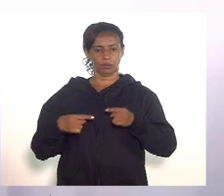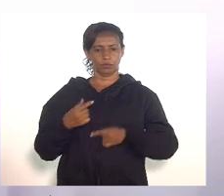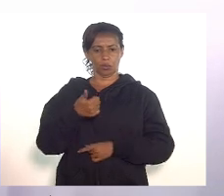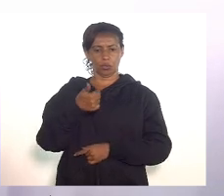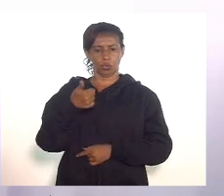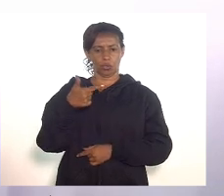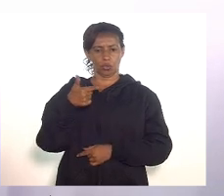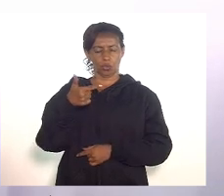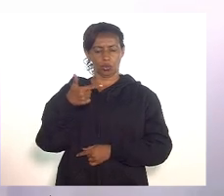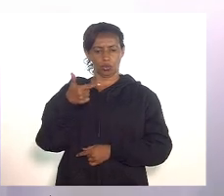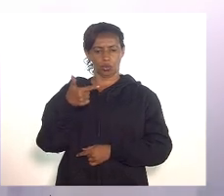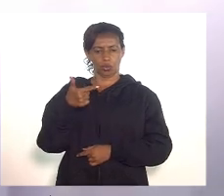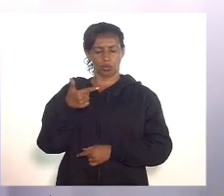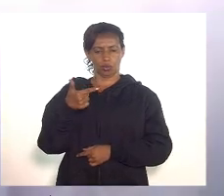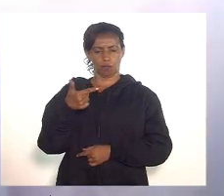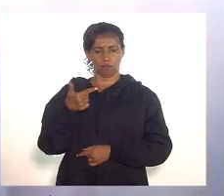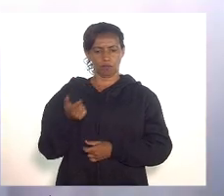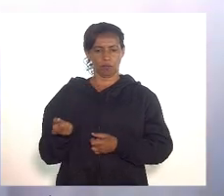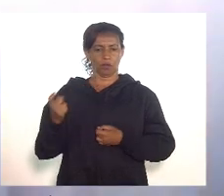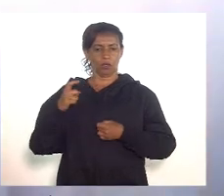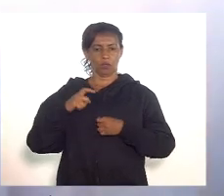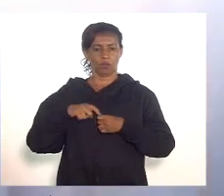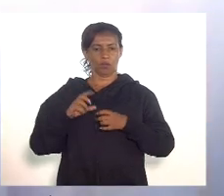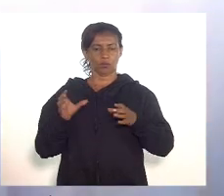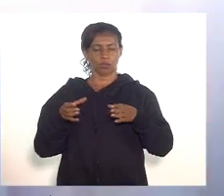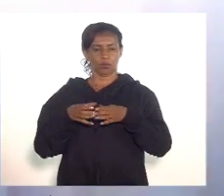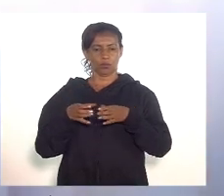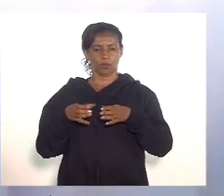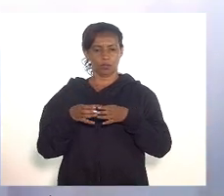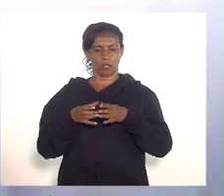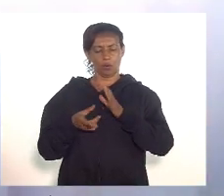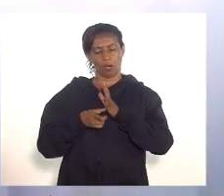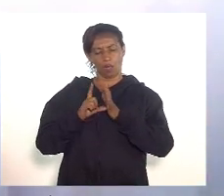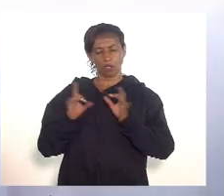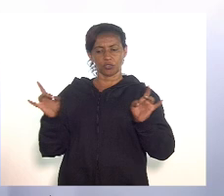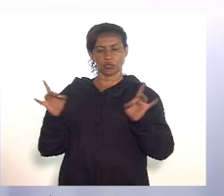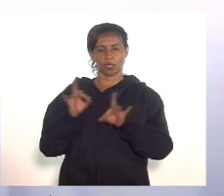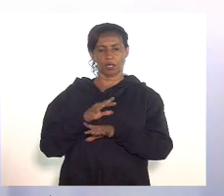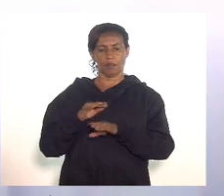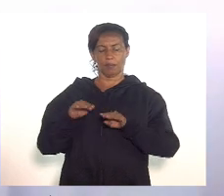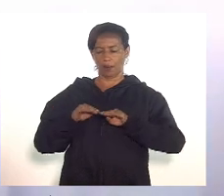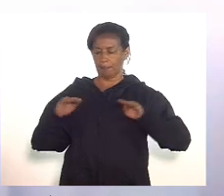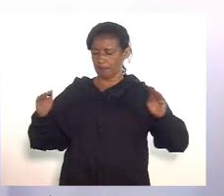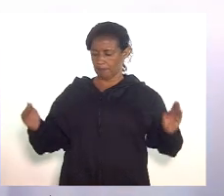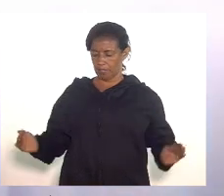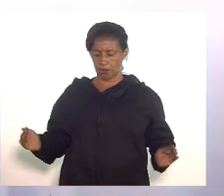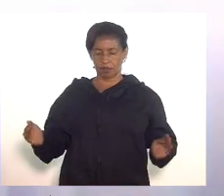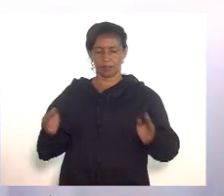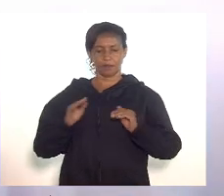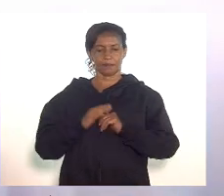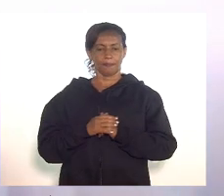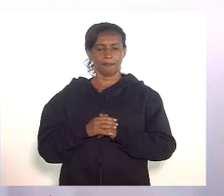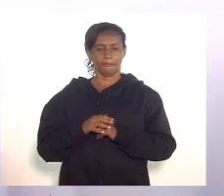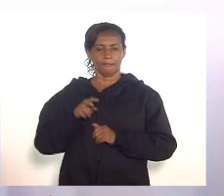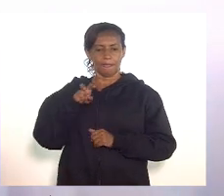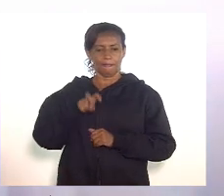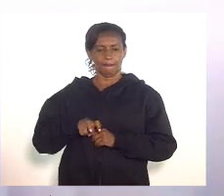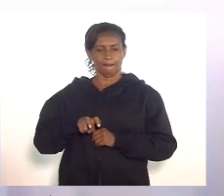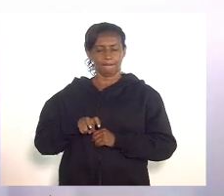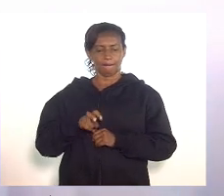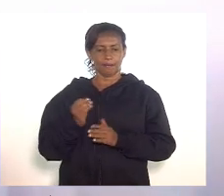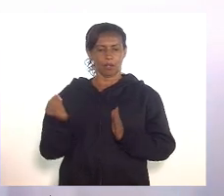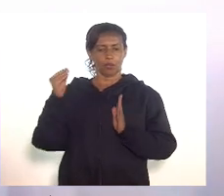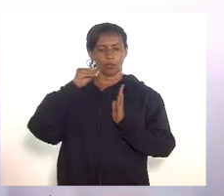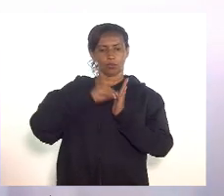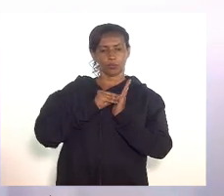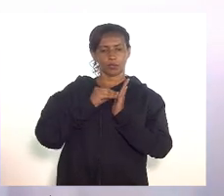12 emendas e volta às comissões antes de encerrar sobre a mesa requerimento de inclusão na